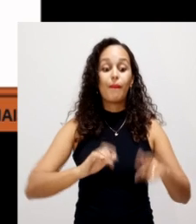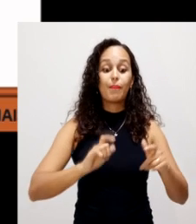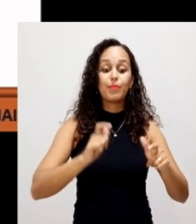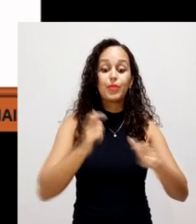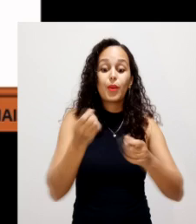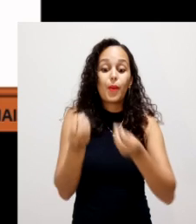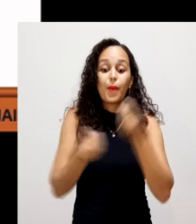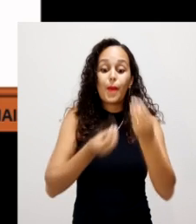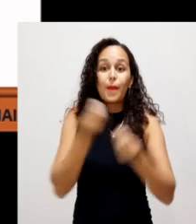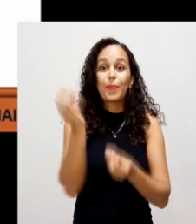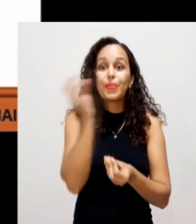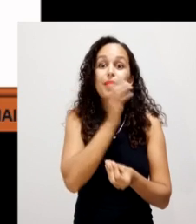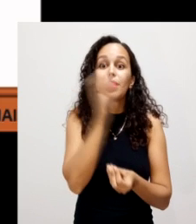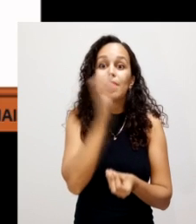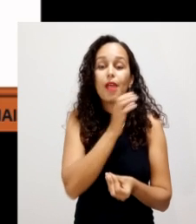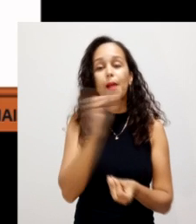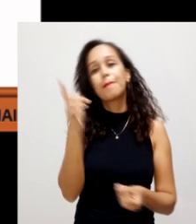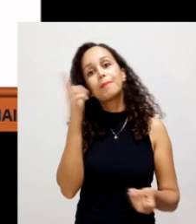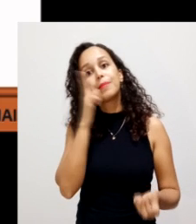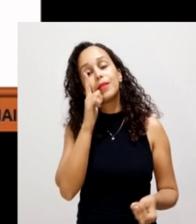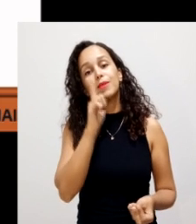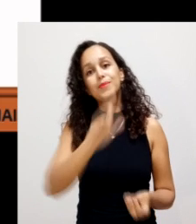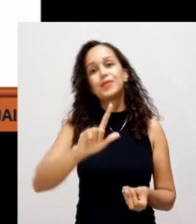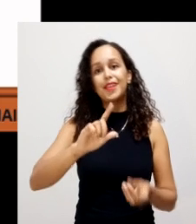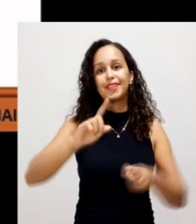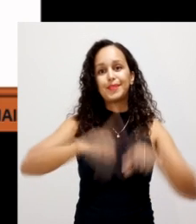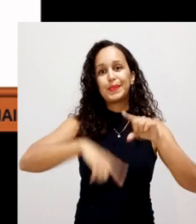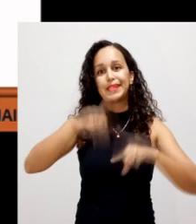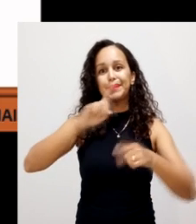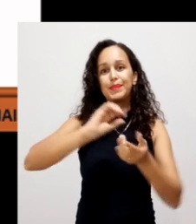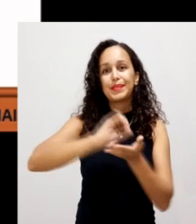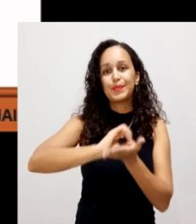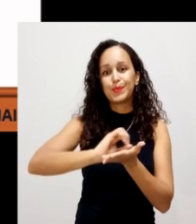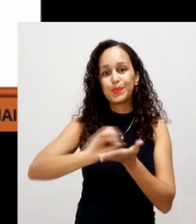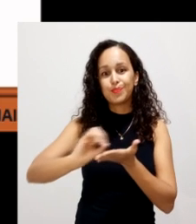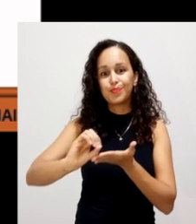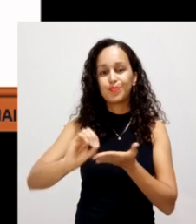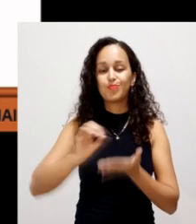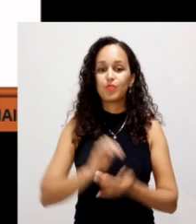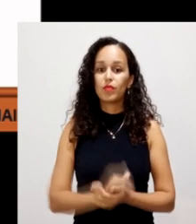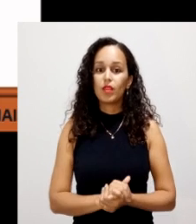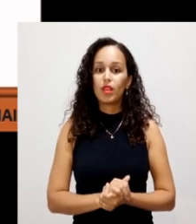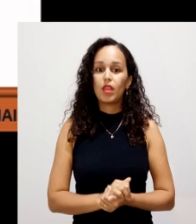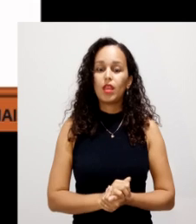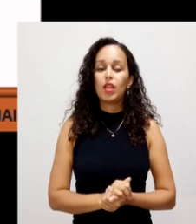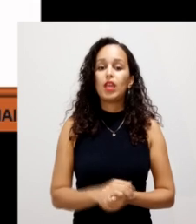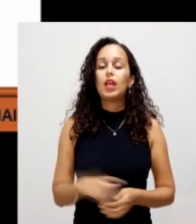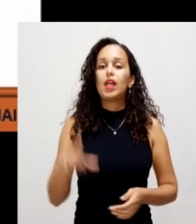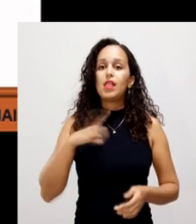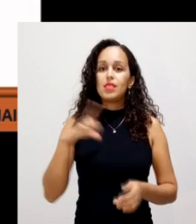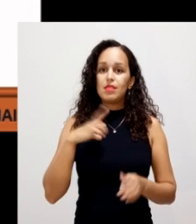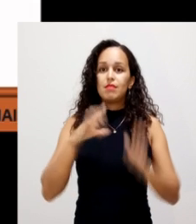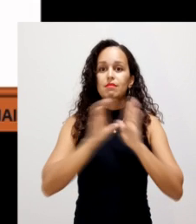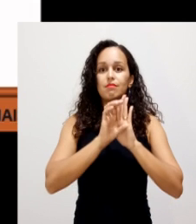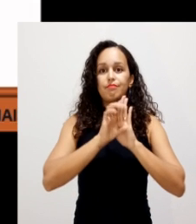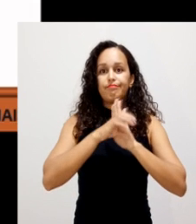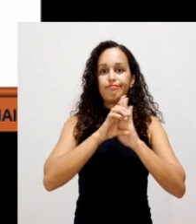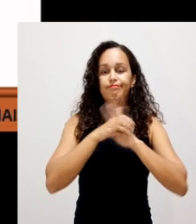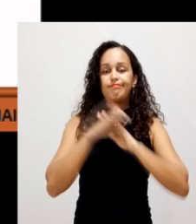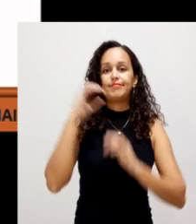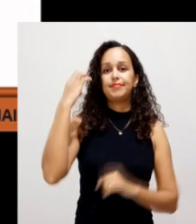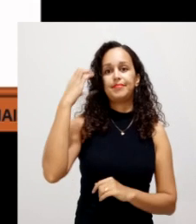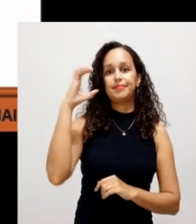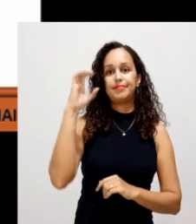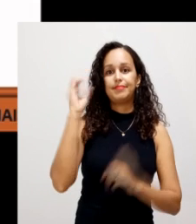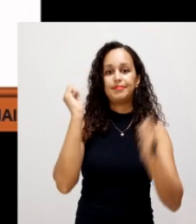condições ideais para fazer a decomposição da matéria orgânica. Existe aqui uma definição mais